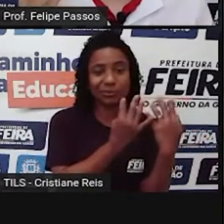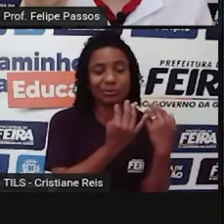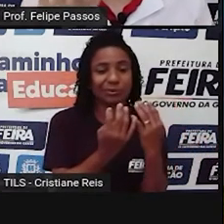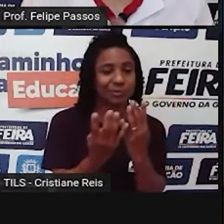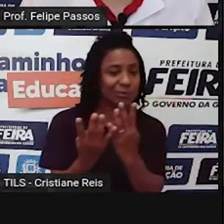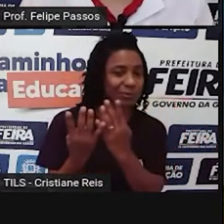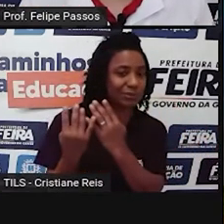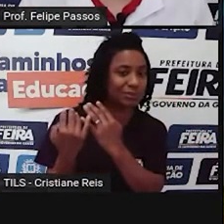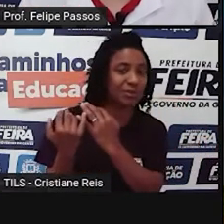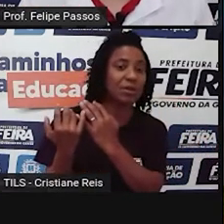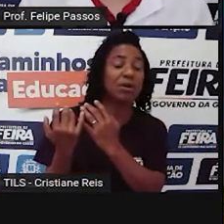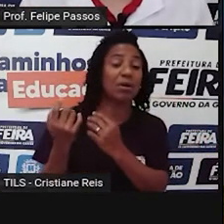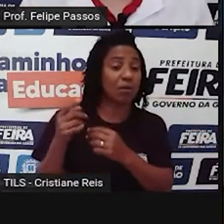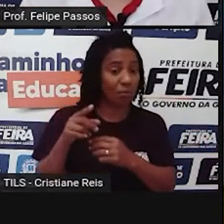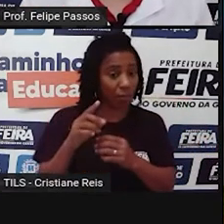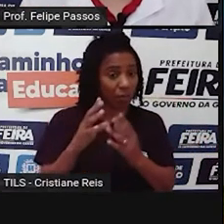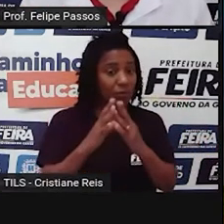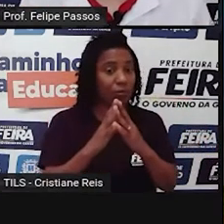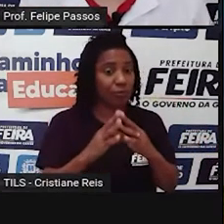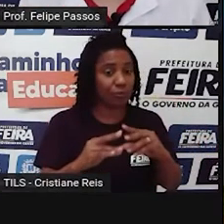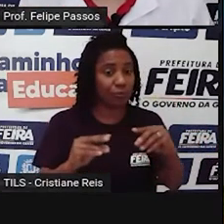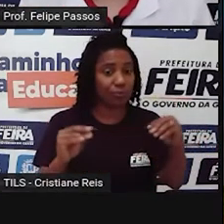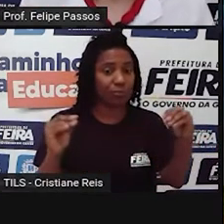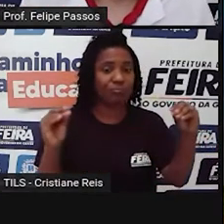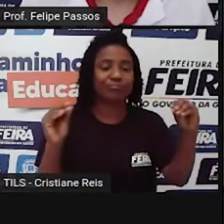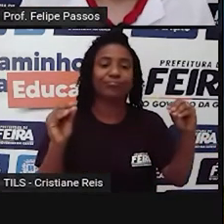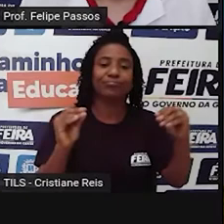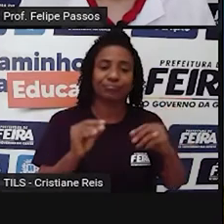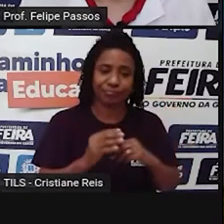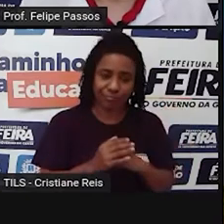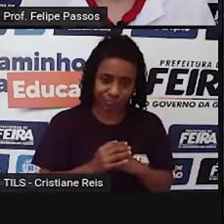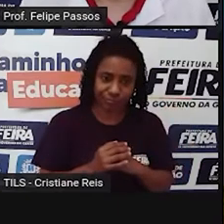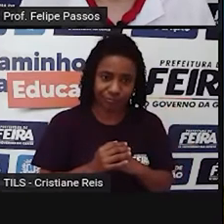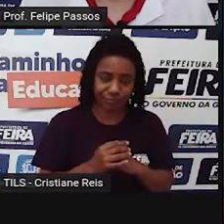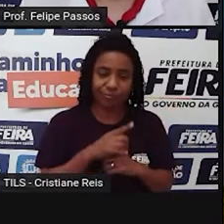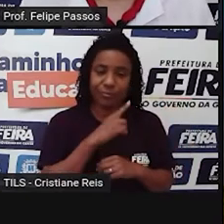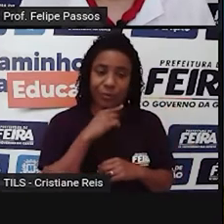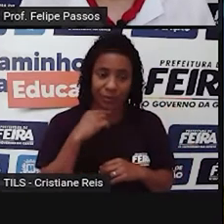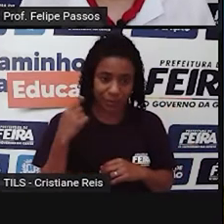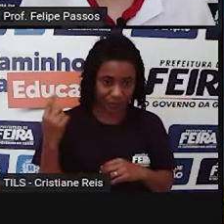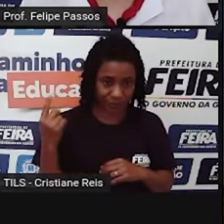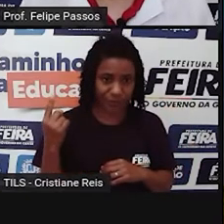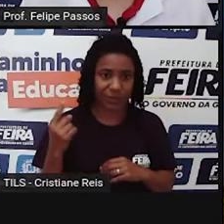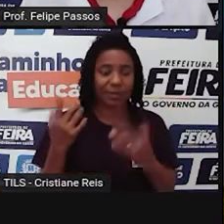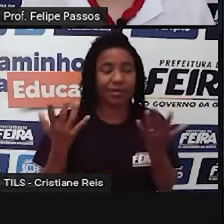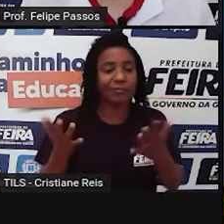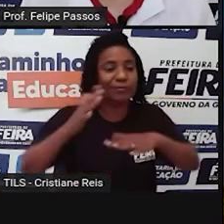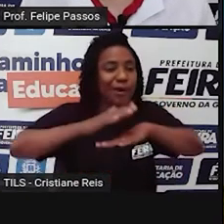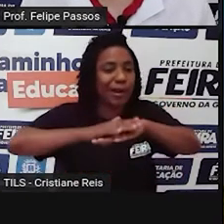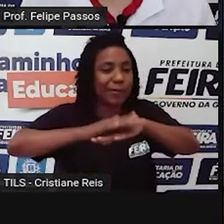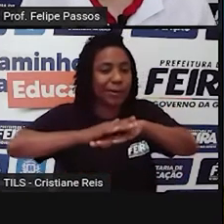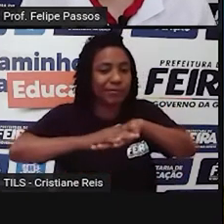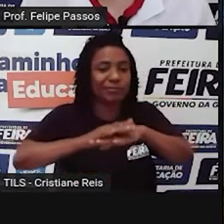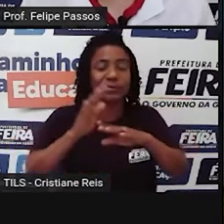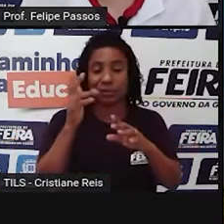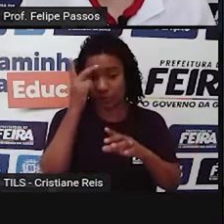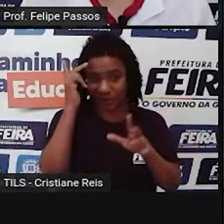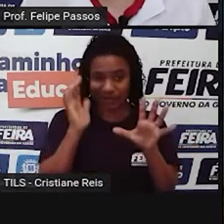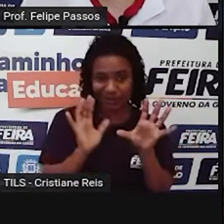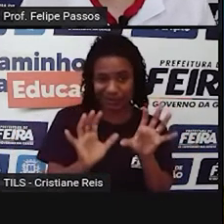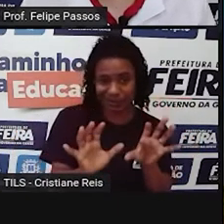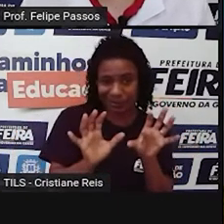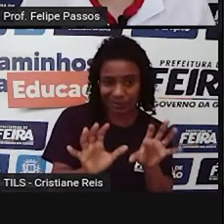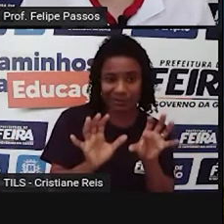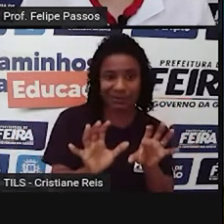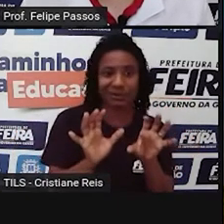o ser humano precisa interferir negativamente na natureza para poder ter esses recursos. E esse exemplo aí,